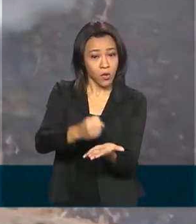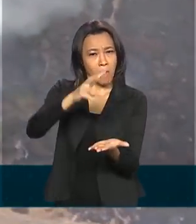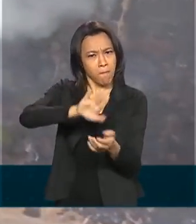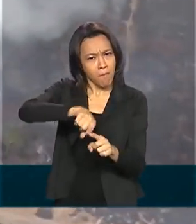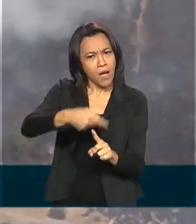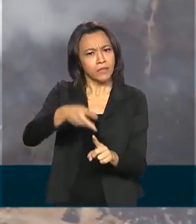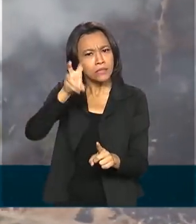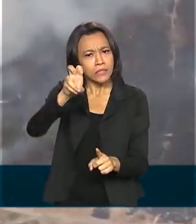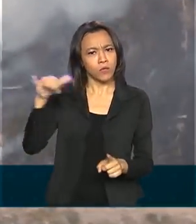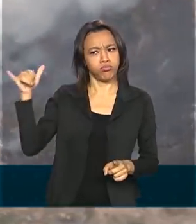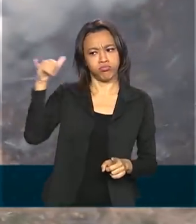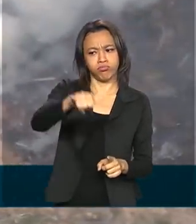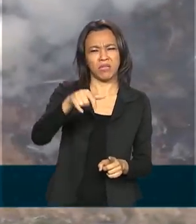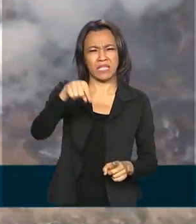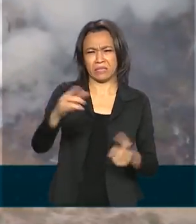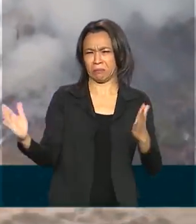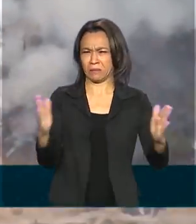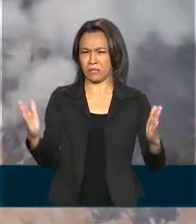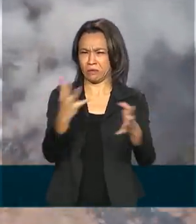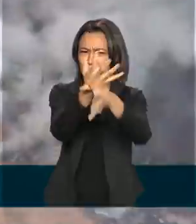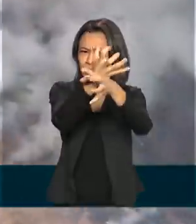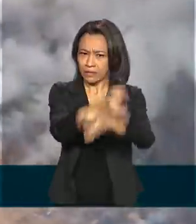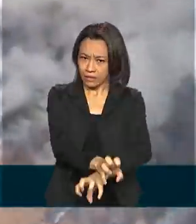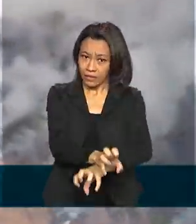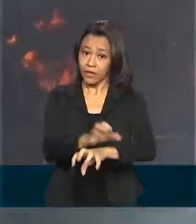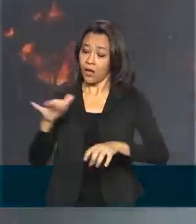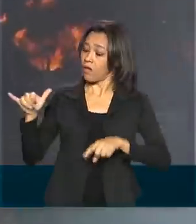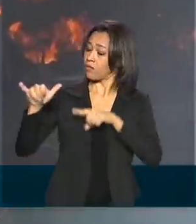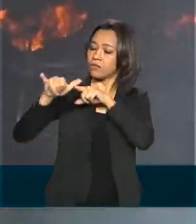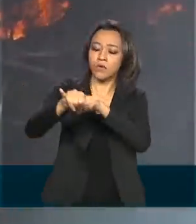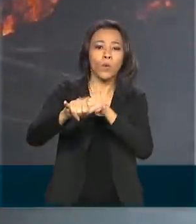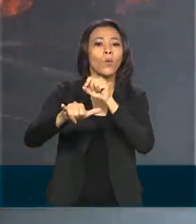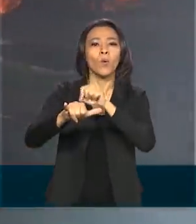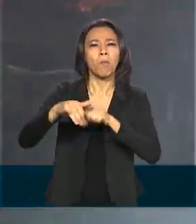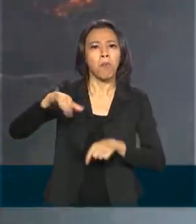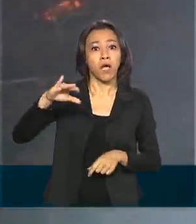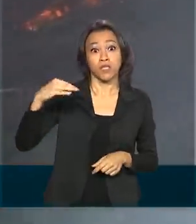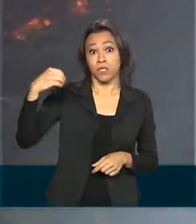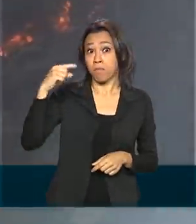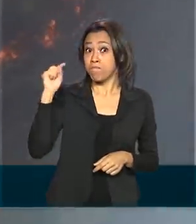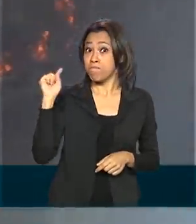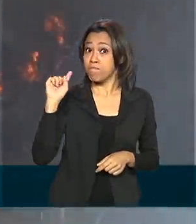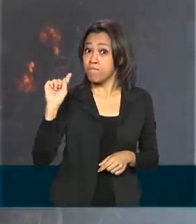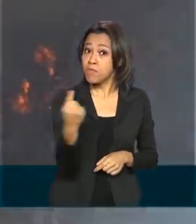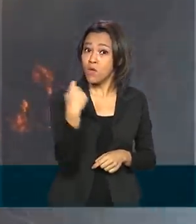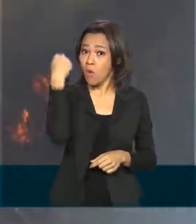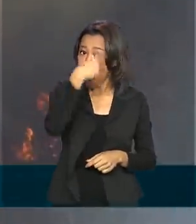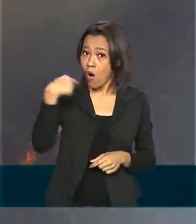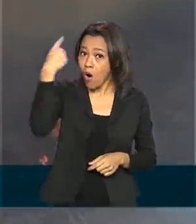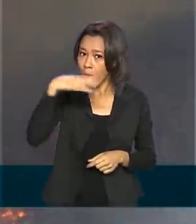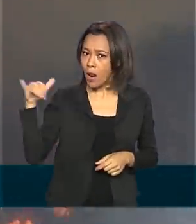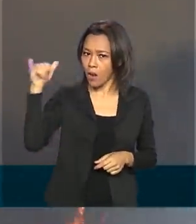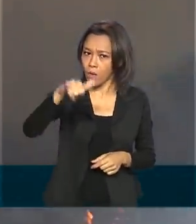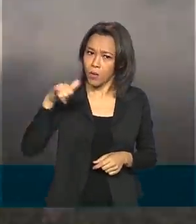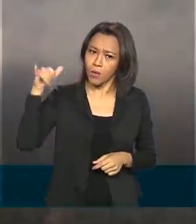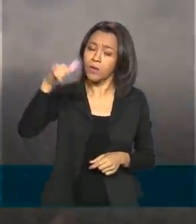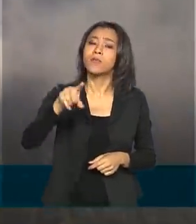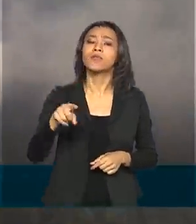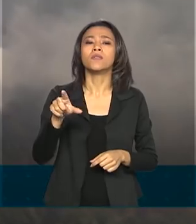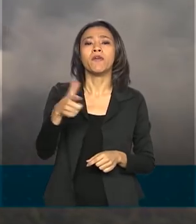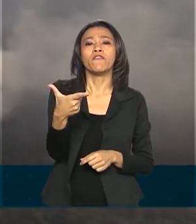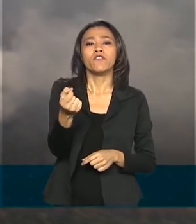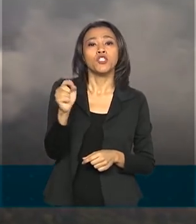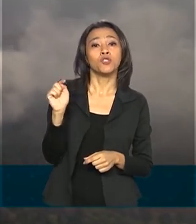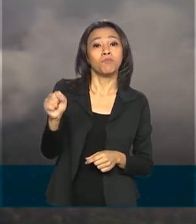durante o período de maior seca na região. O avião tem capacidade para mais de mil horas de voo e armazenar o equivalente a